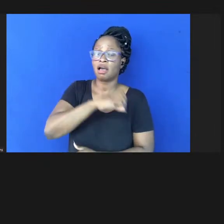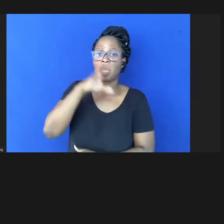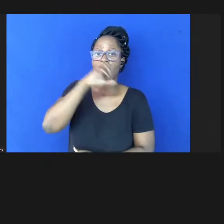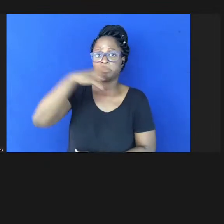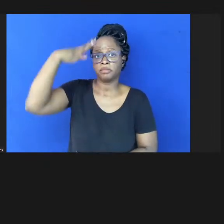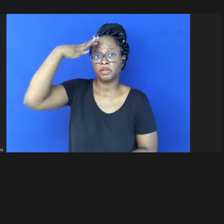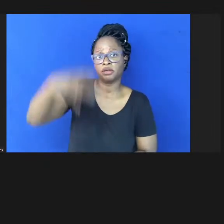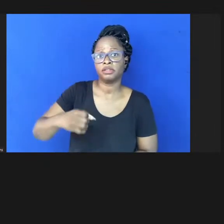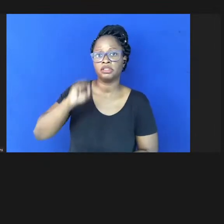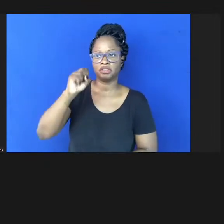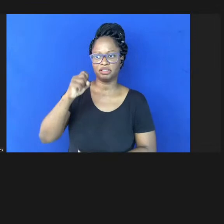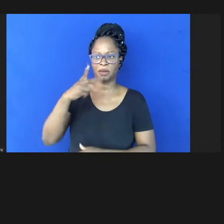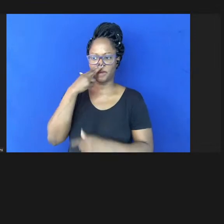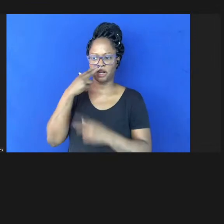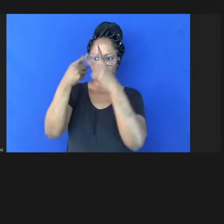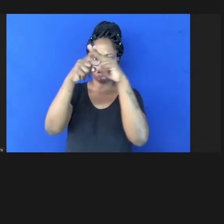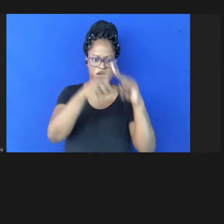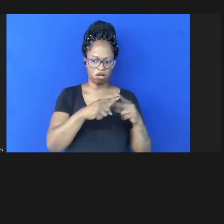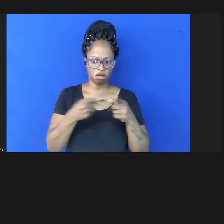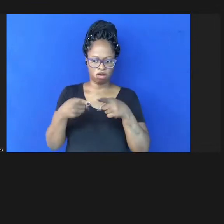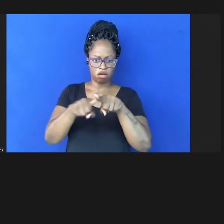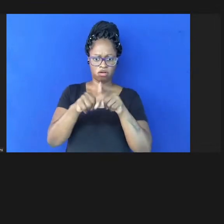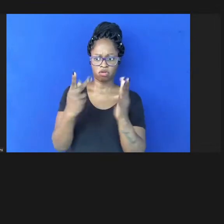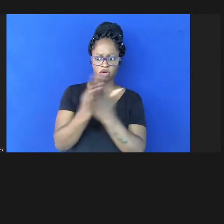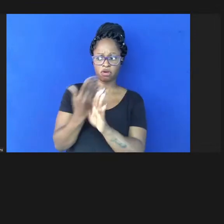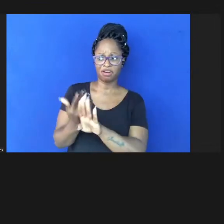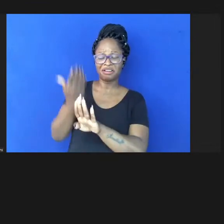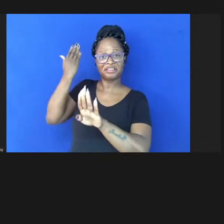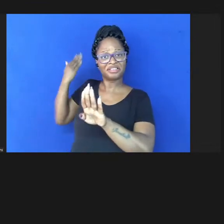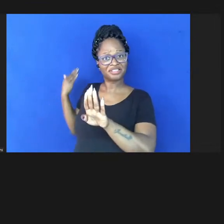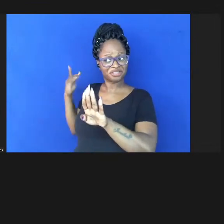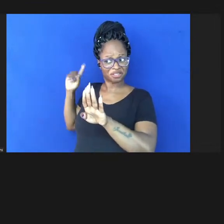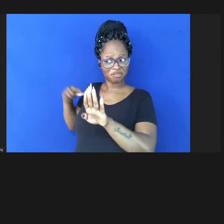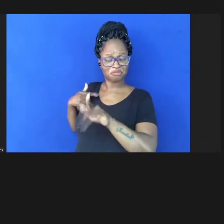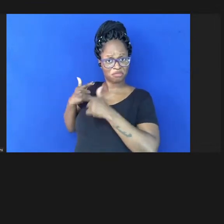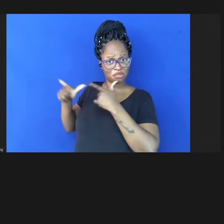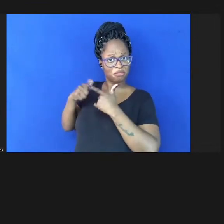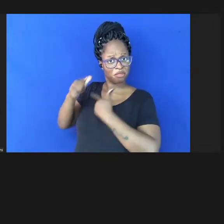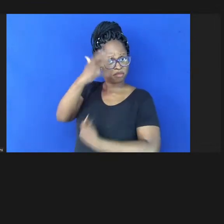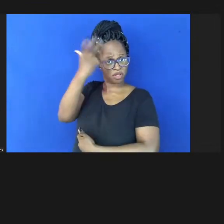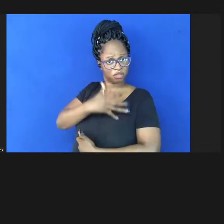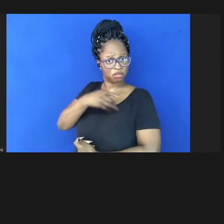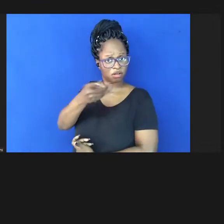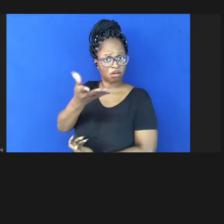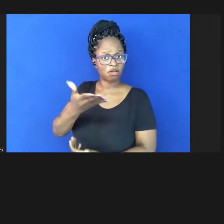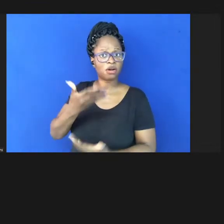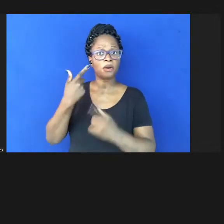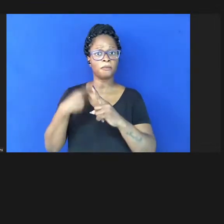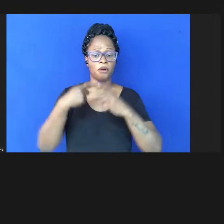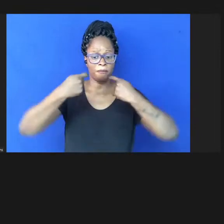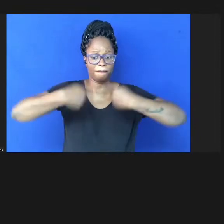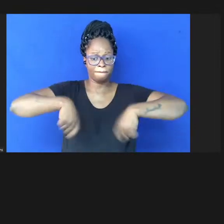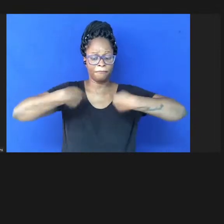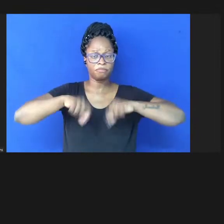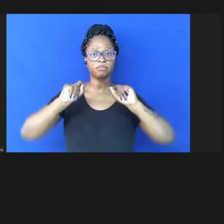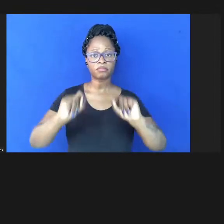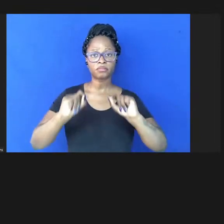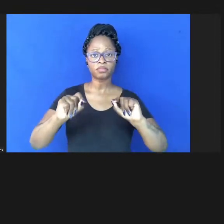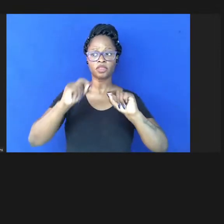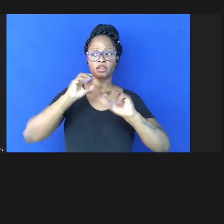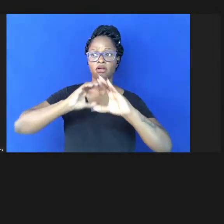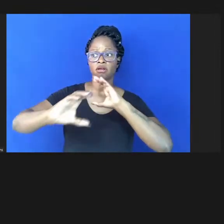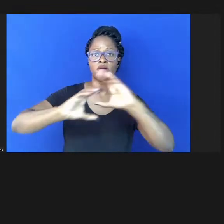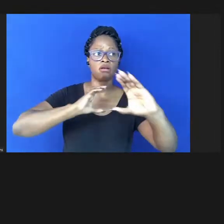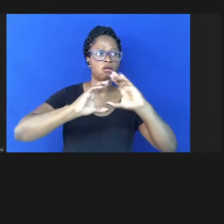por pares críticas ainda não tiver ocorrido e a necessidade de uma comunicação mais